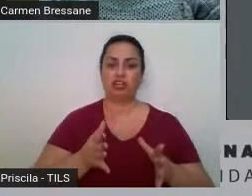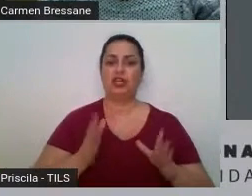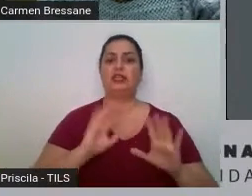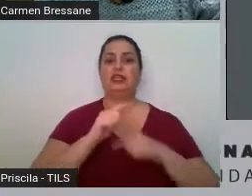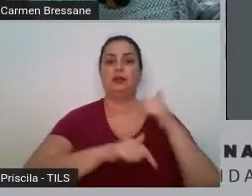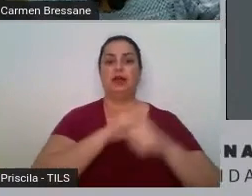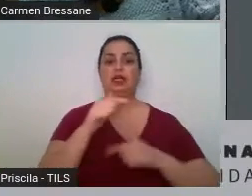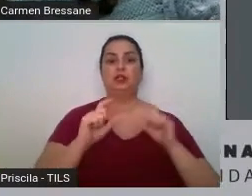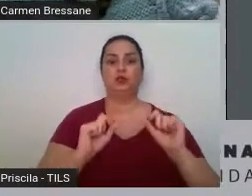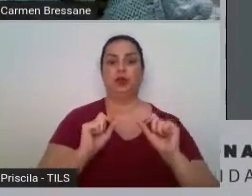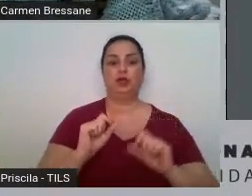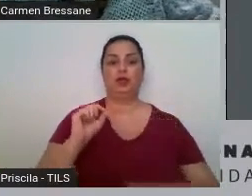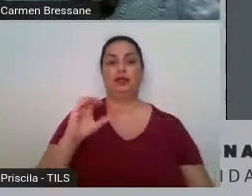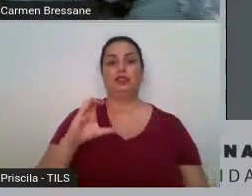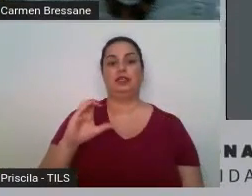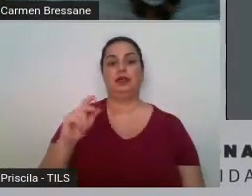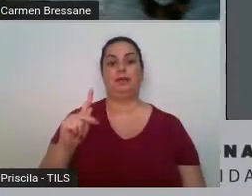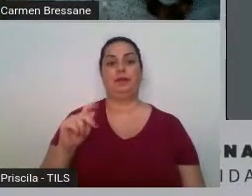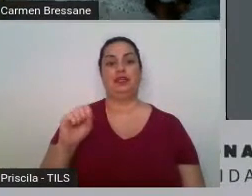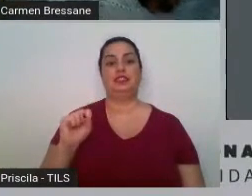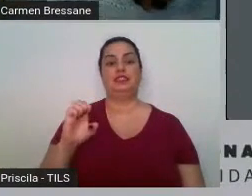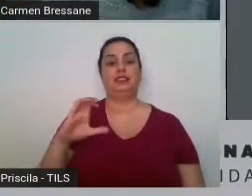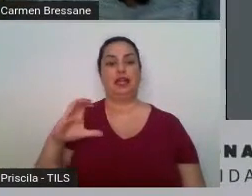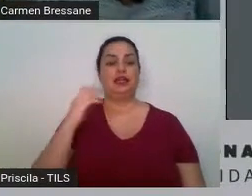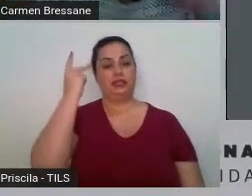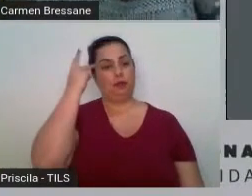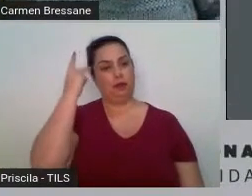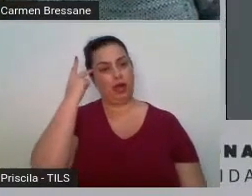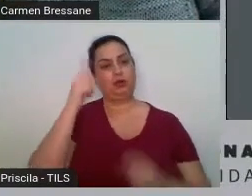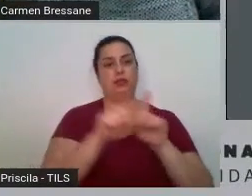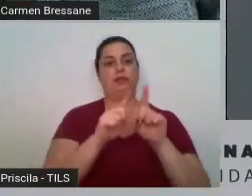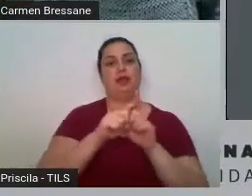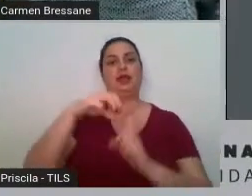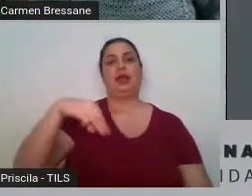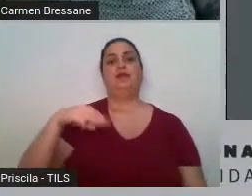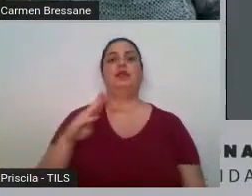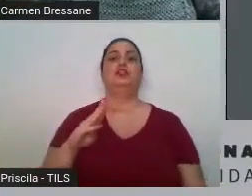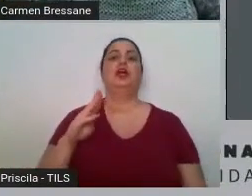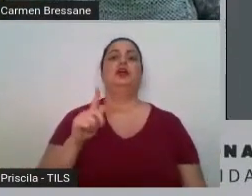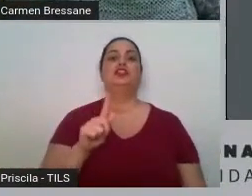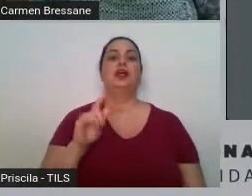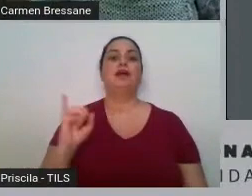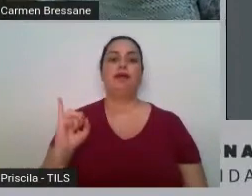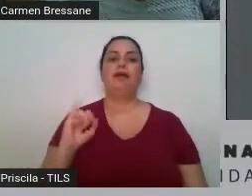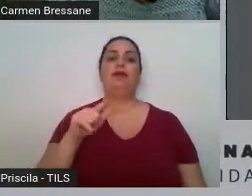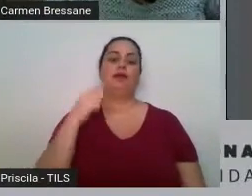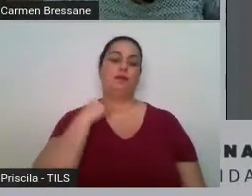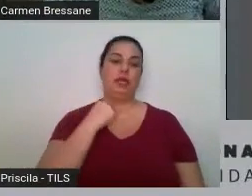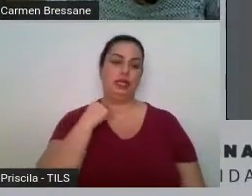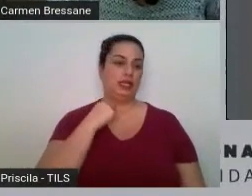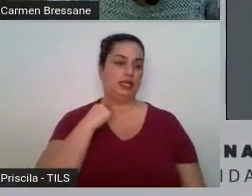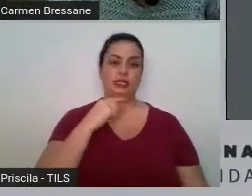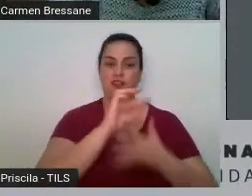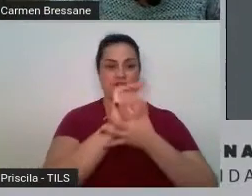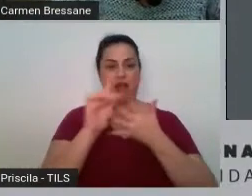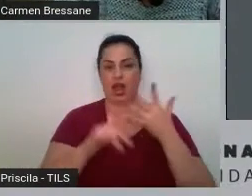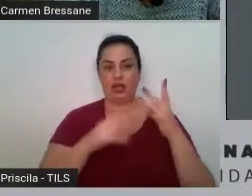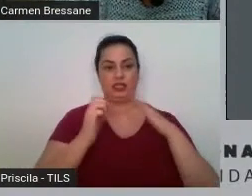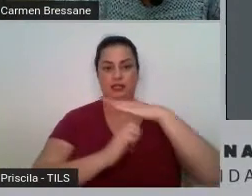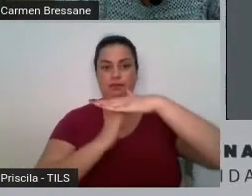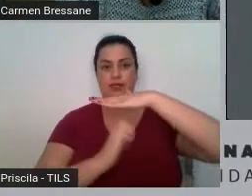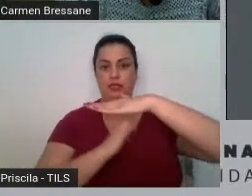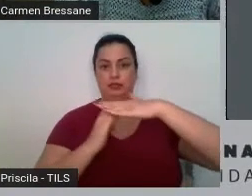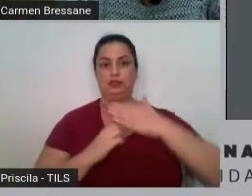MGI em Minas Gerais e outras esse esquema que nós chamamos de consignado